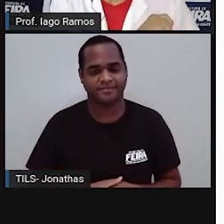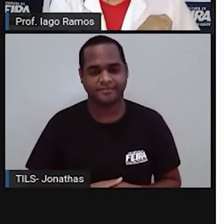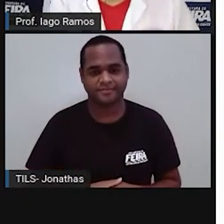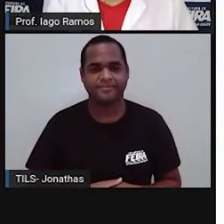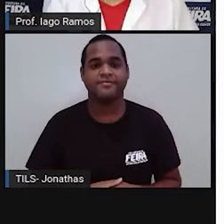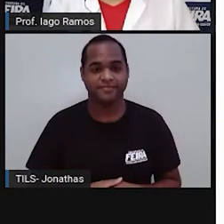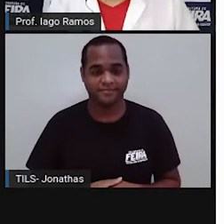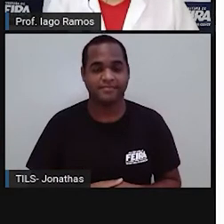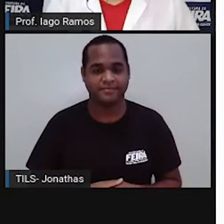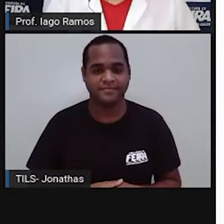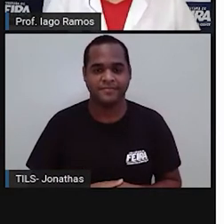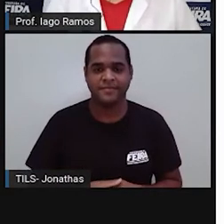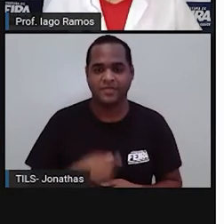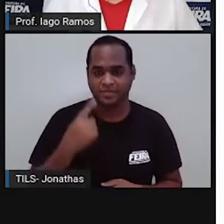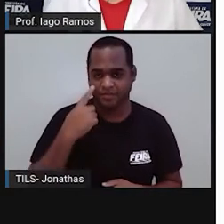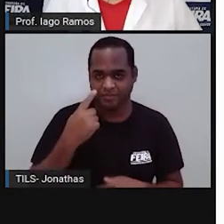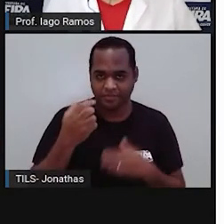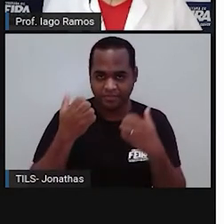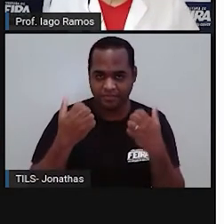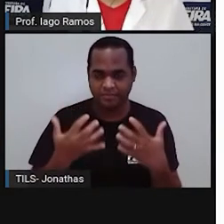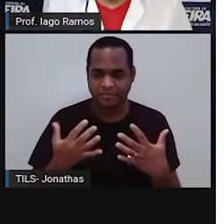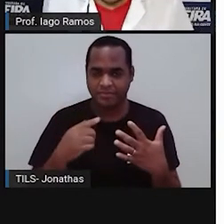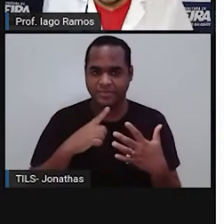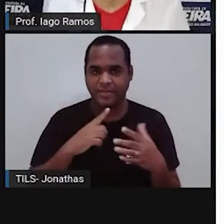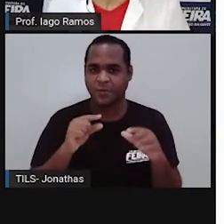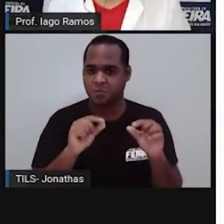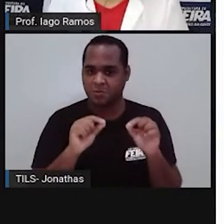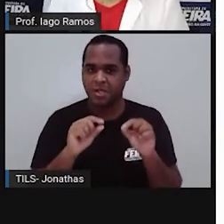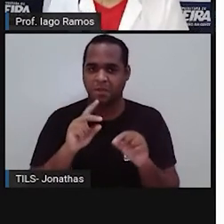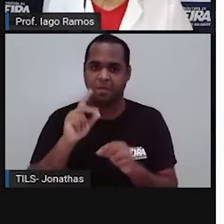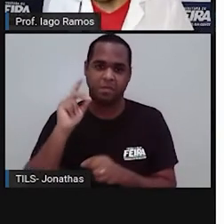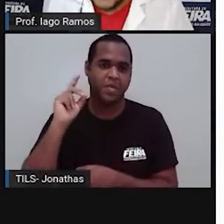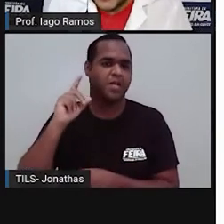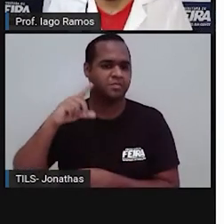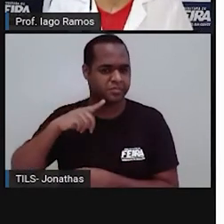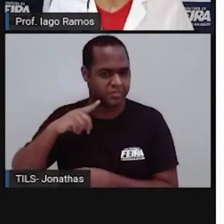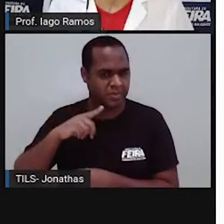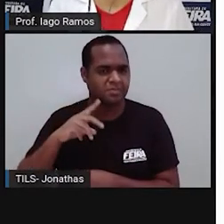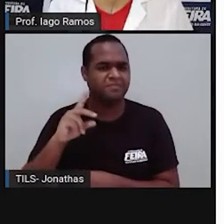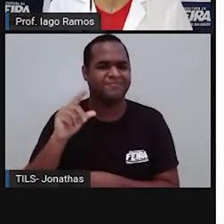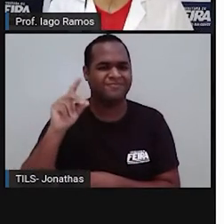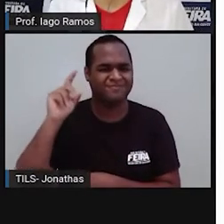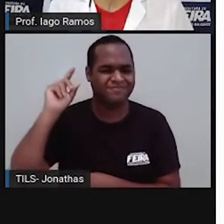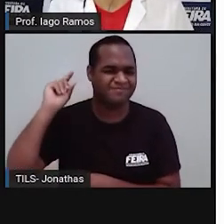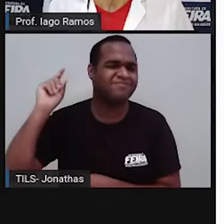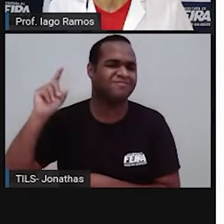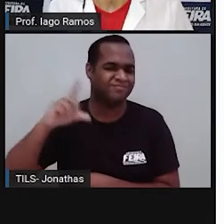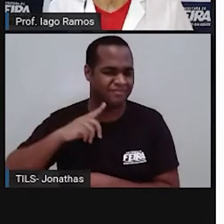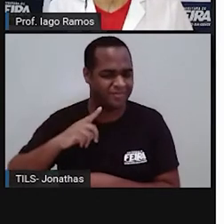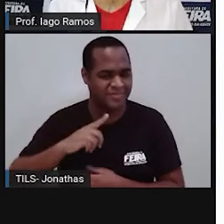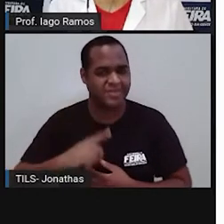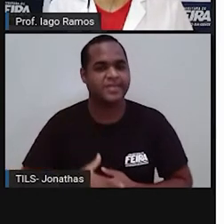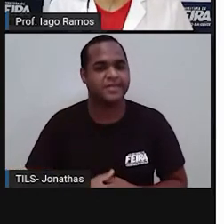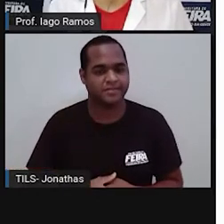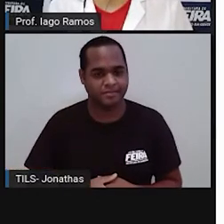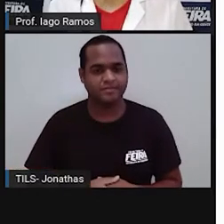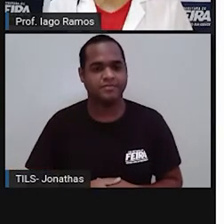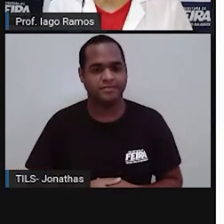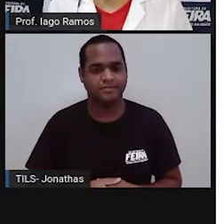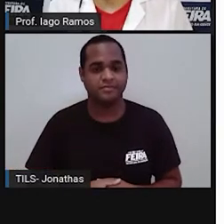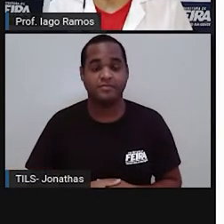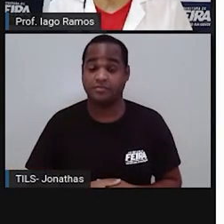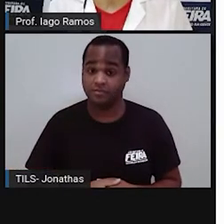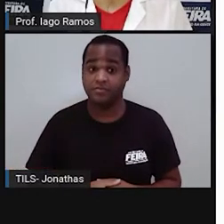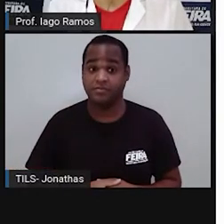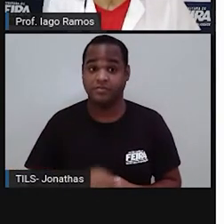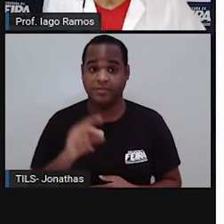olha só, elas foram construídas há bastante tempo, há muito tempo atrás, mas, mais